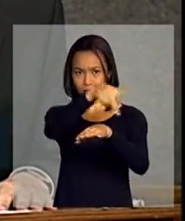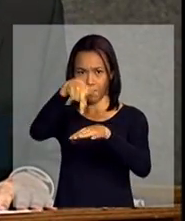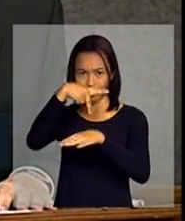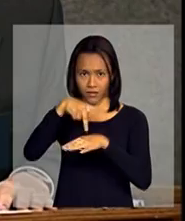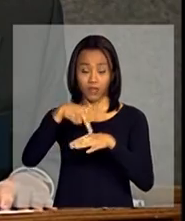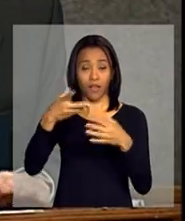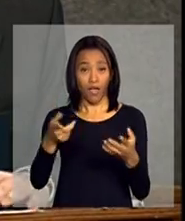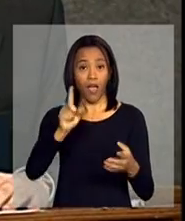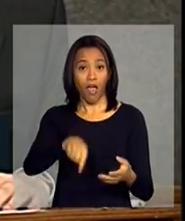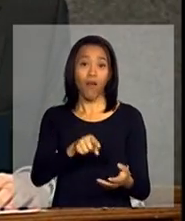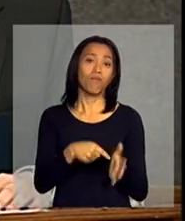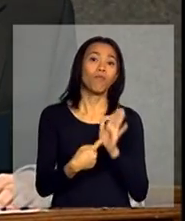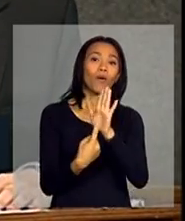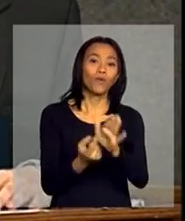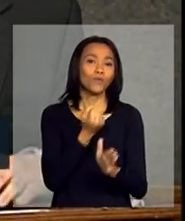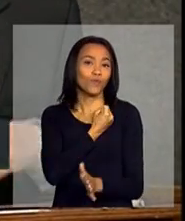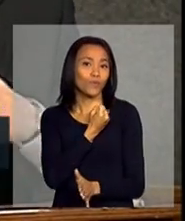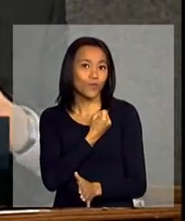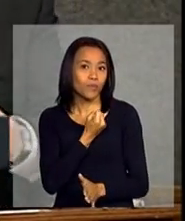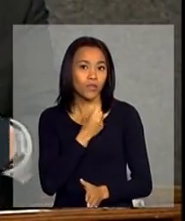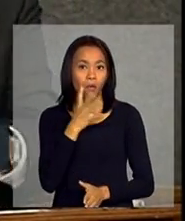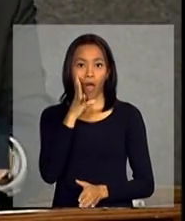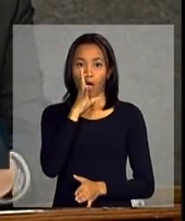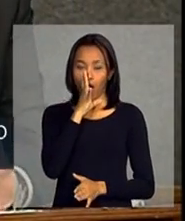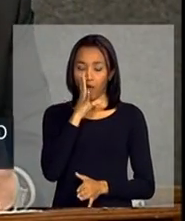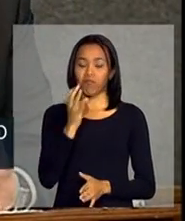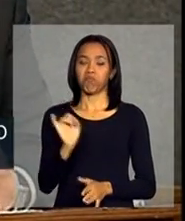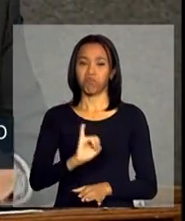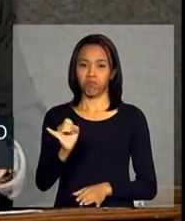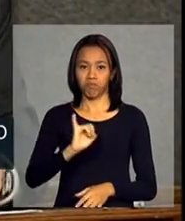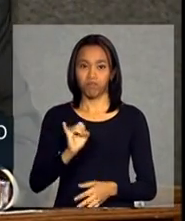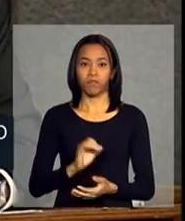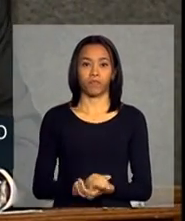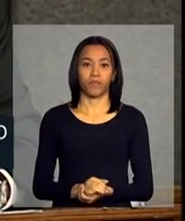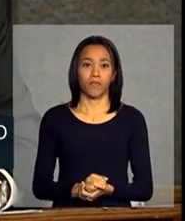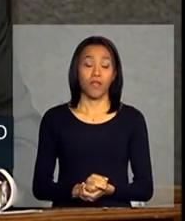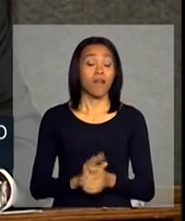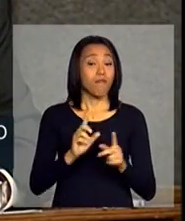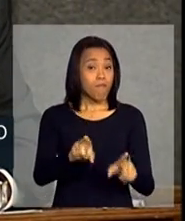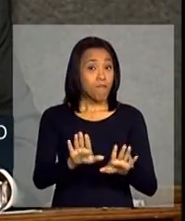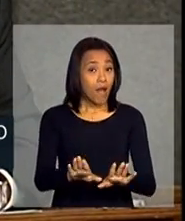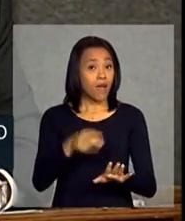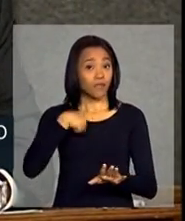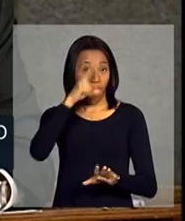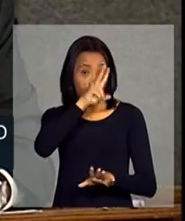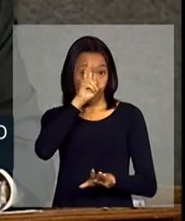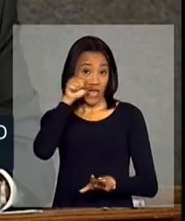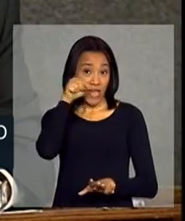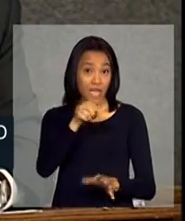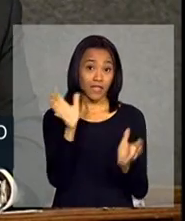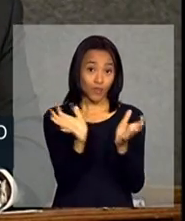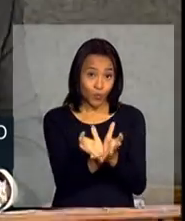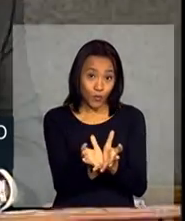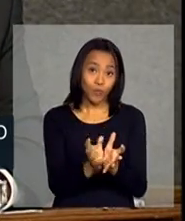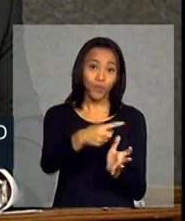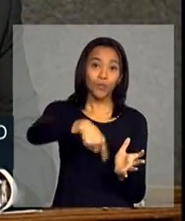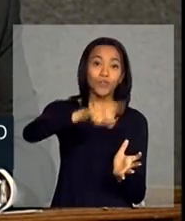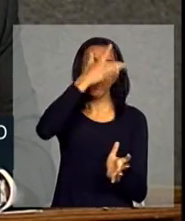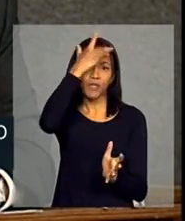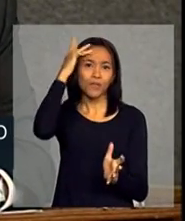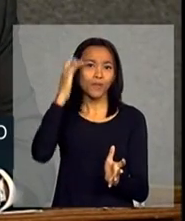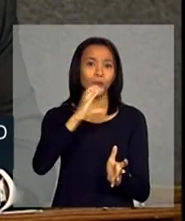Realmente, os números são impressionantes. Mas lembrem que essa classe média está subindo,